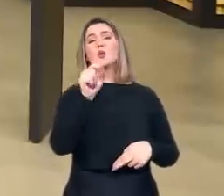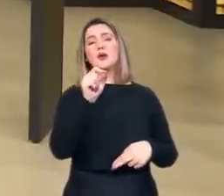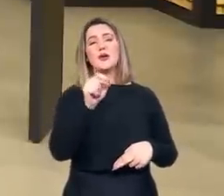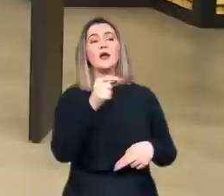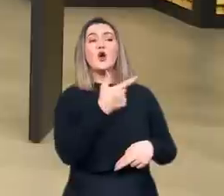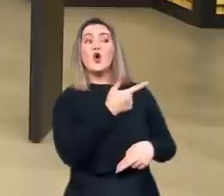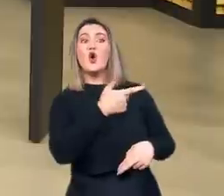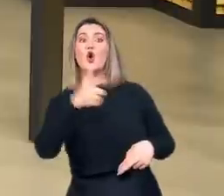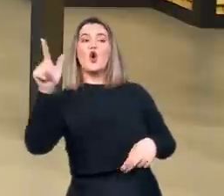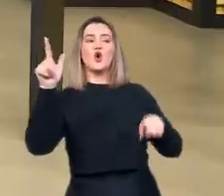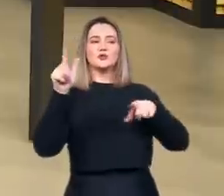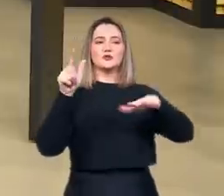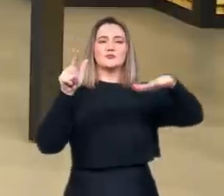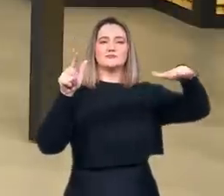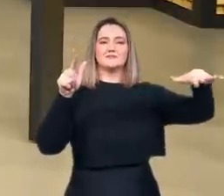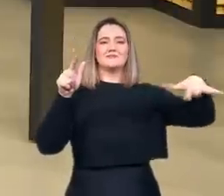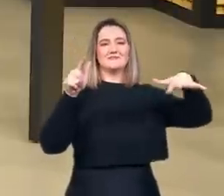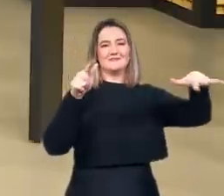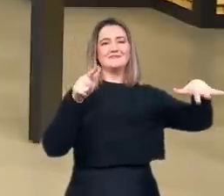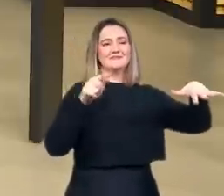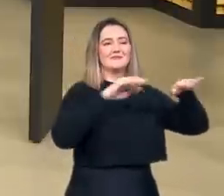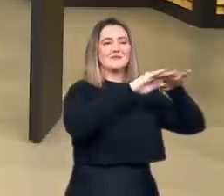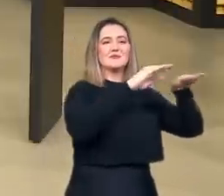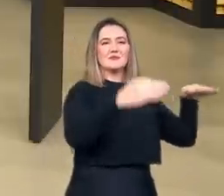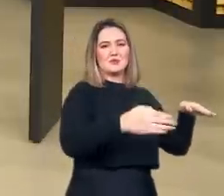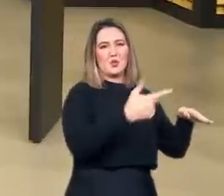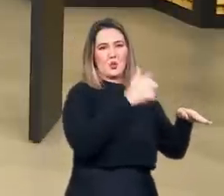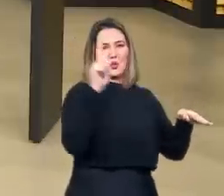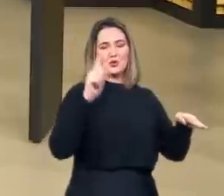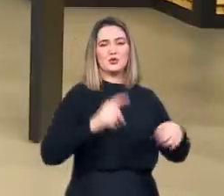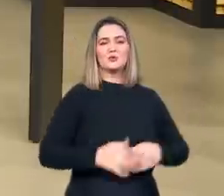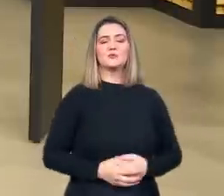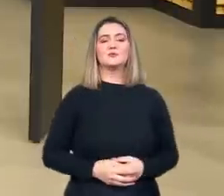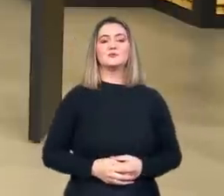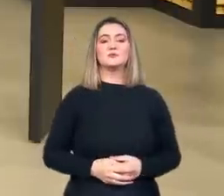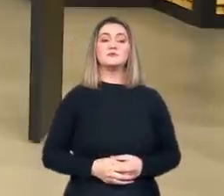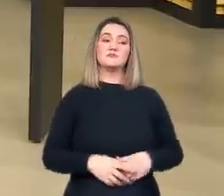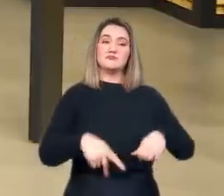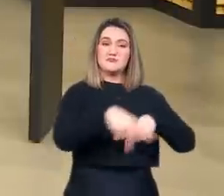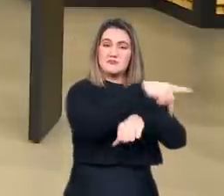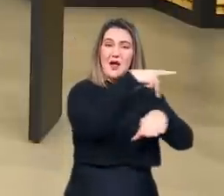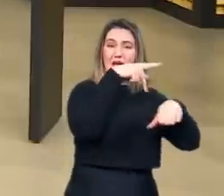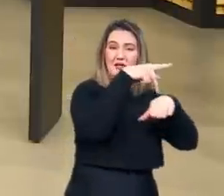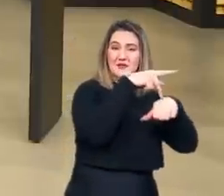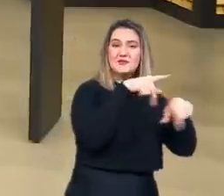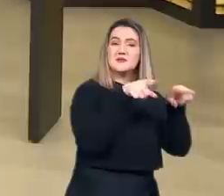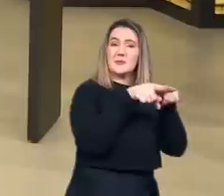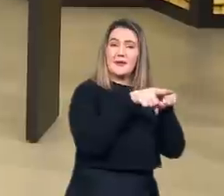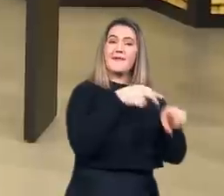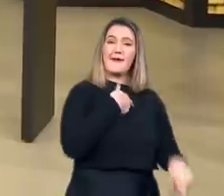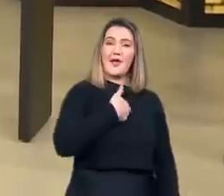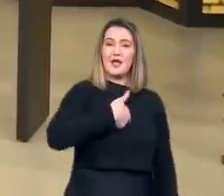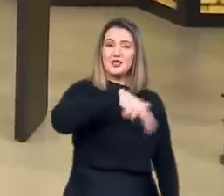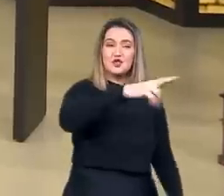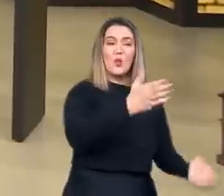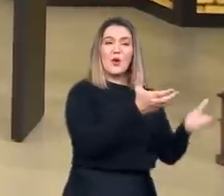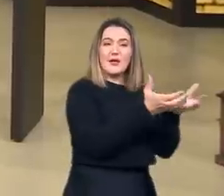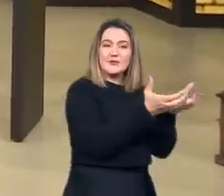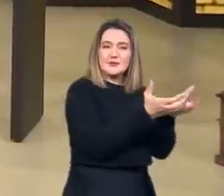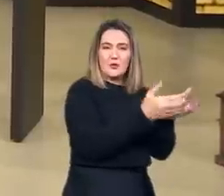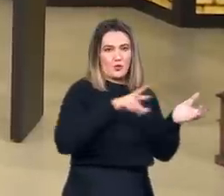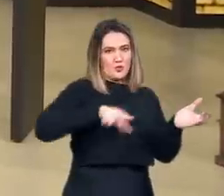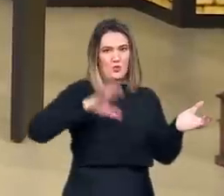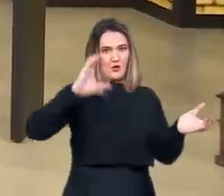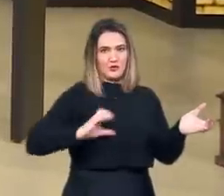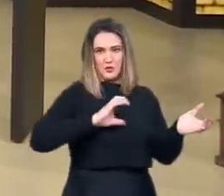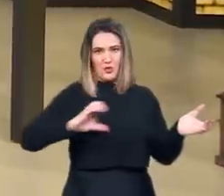tribunais não eclesiásticos, inclusive, aí que vem o cutucão, em países protestantes, que também promoviam caça às